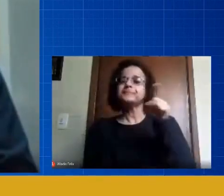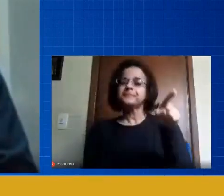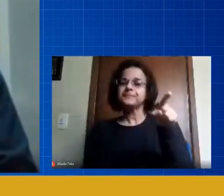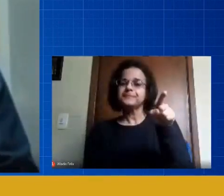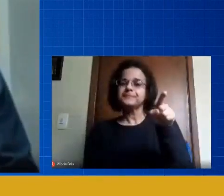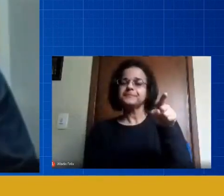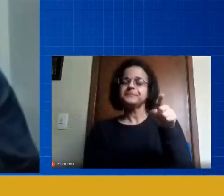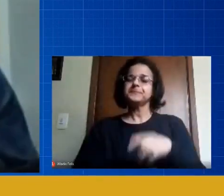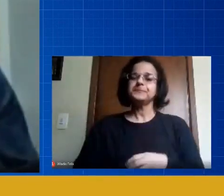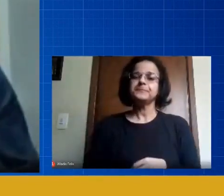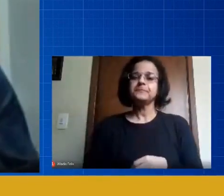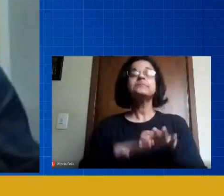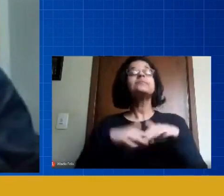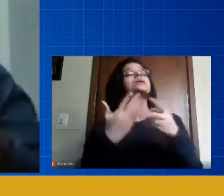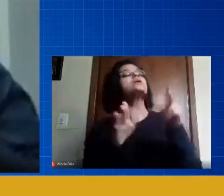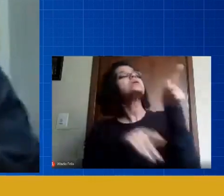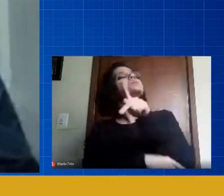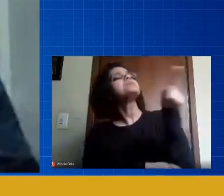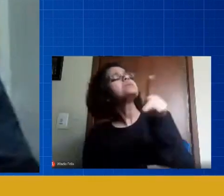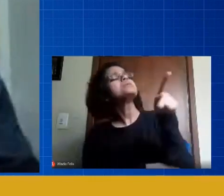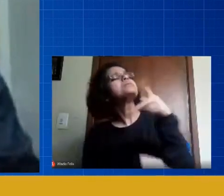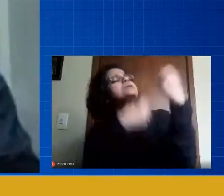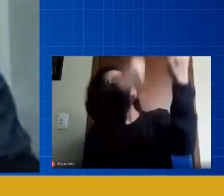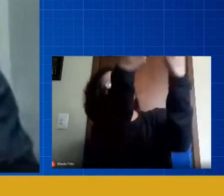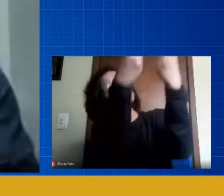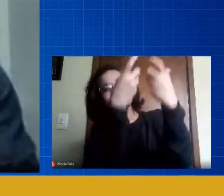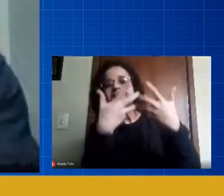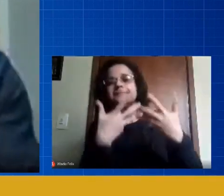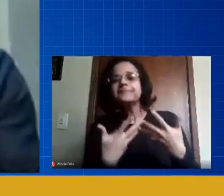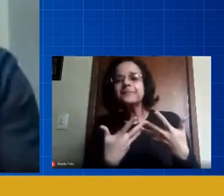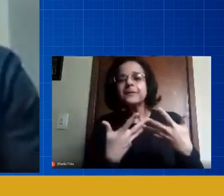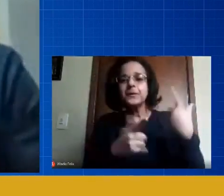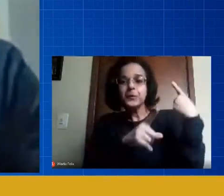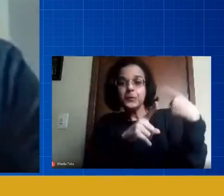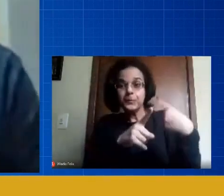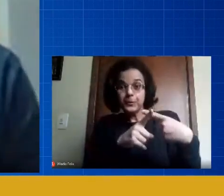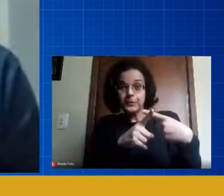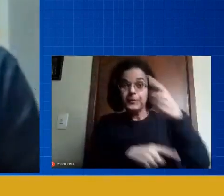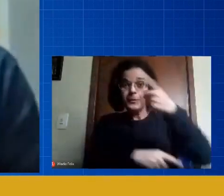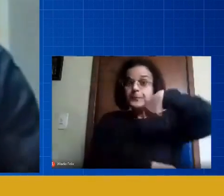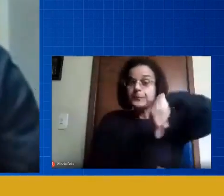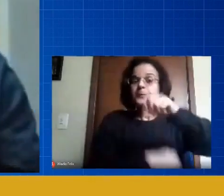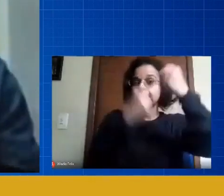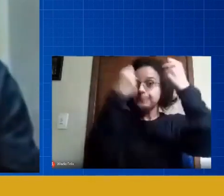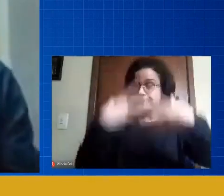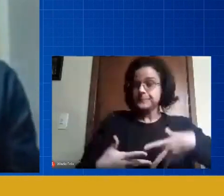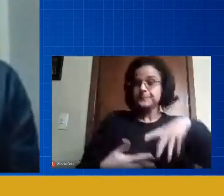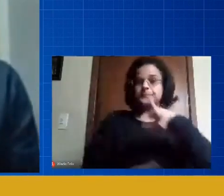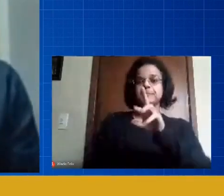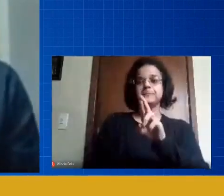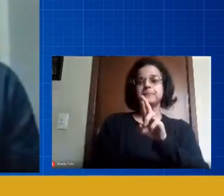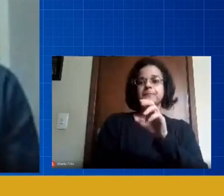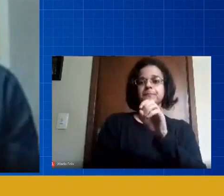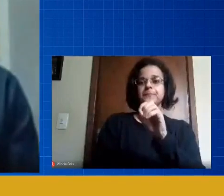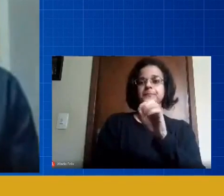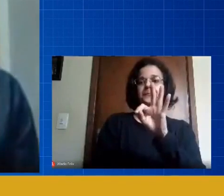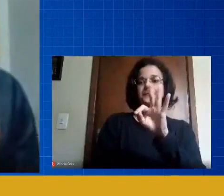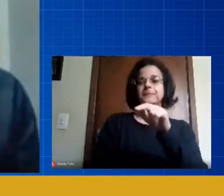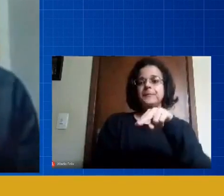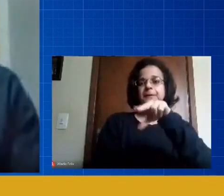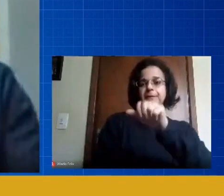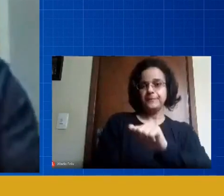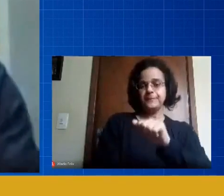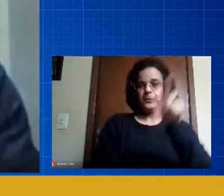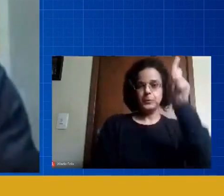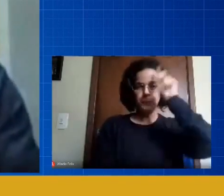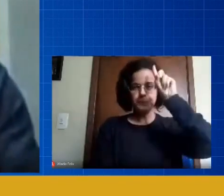Israel explica um pouquinho porque nós estamos falando de rotina na vida da criança na vida do